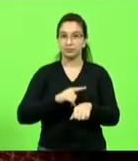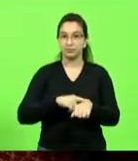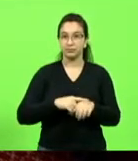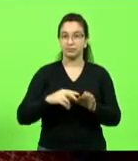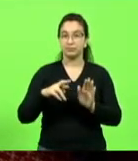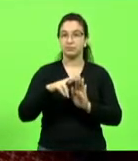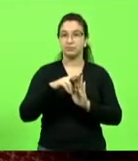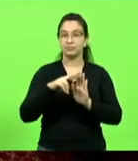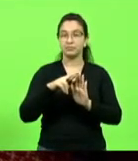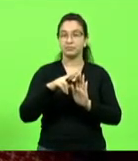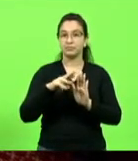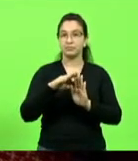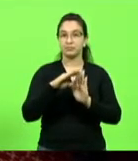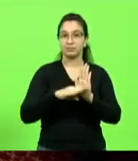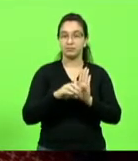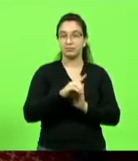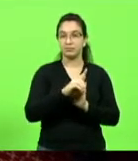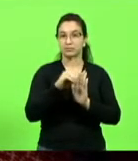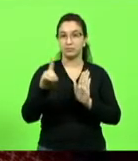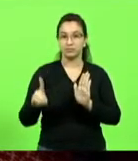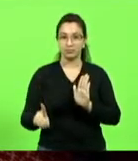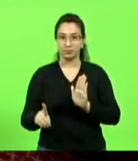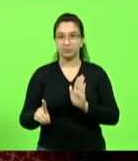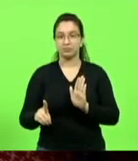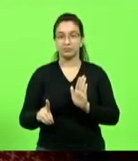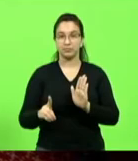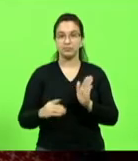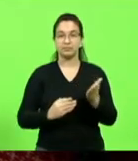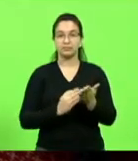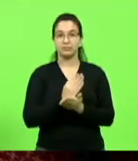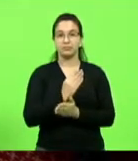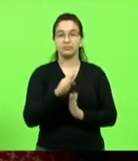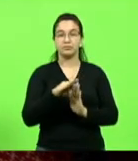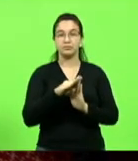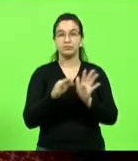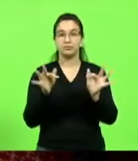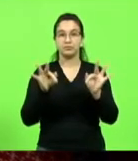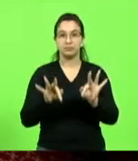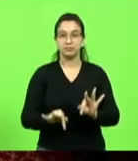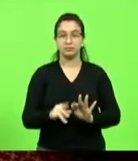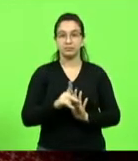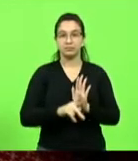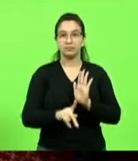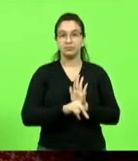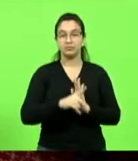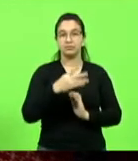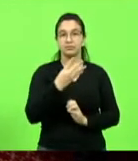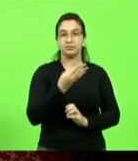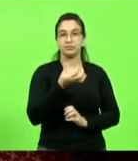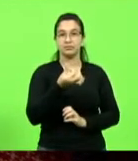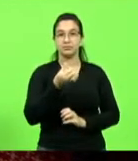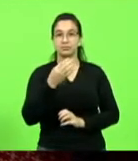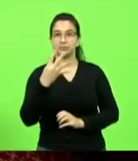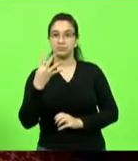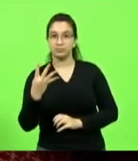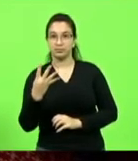do dia, foram aprovadas as redações finais e zaradas projetos de leis. 460 e